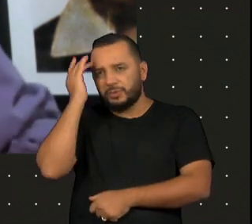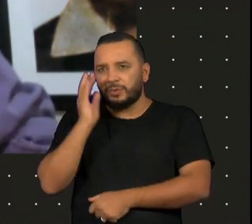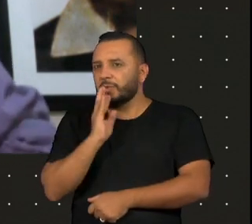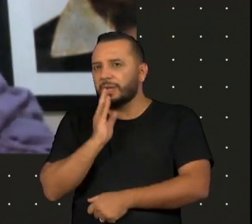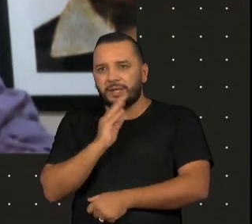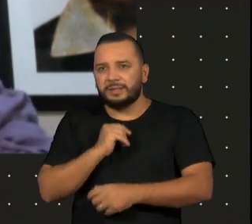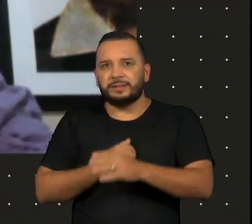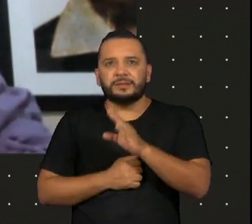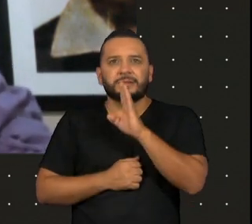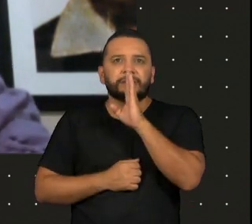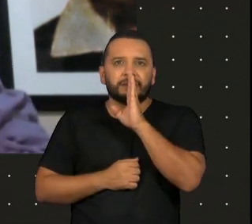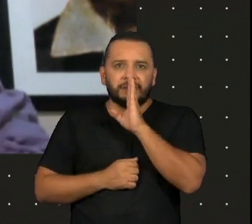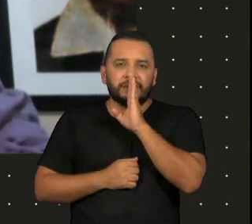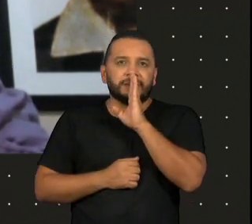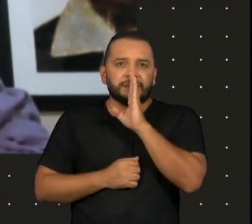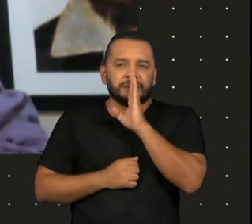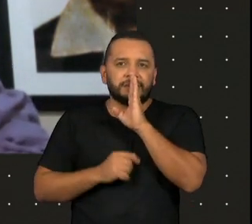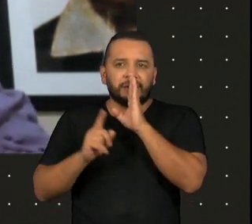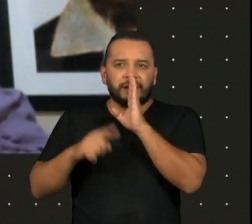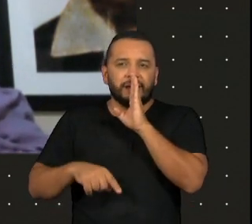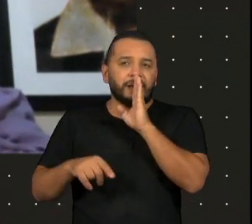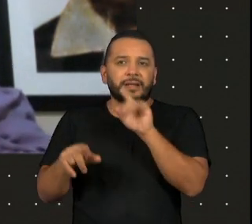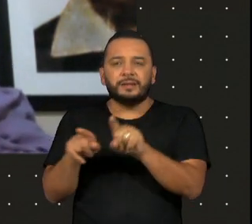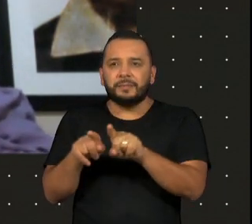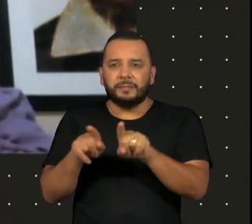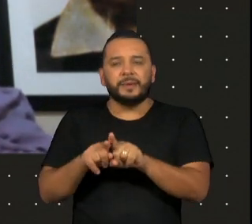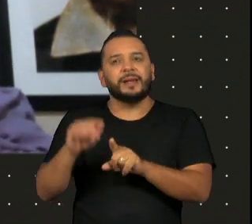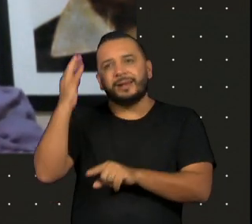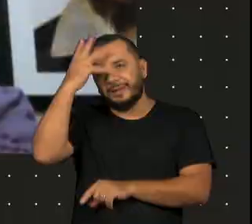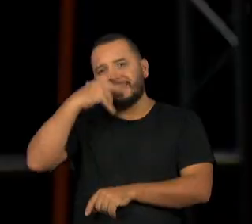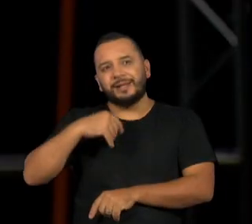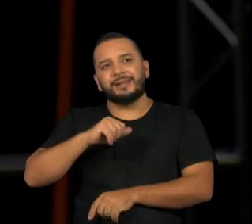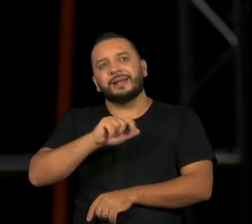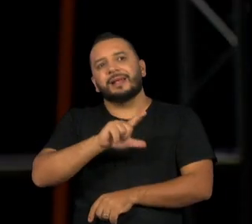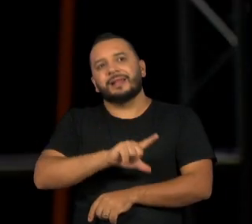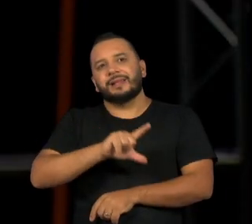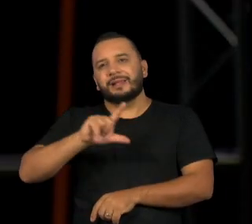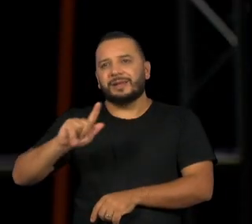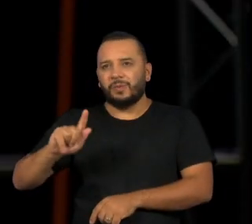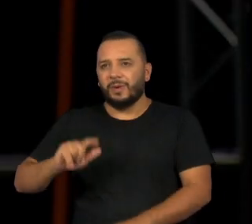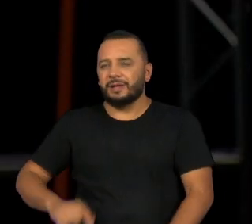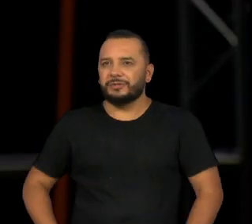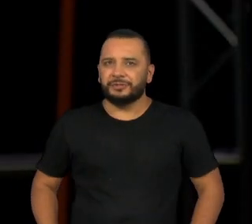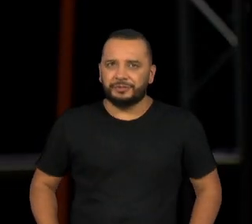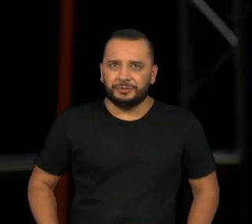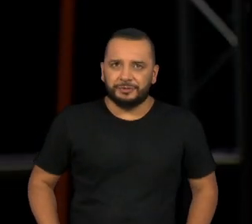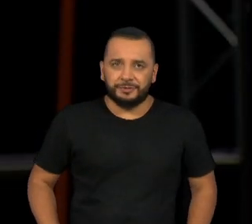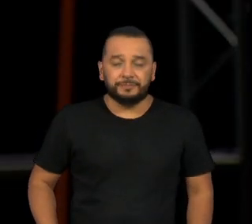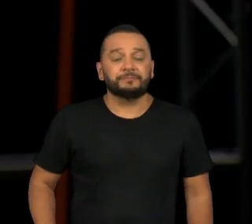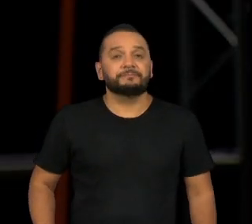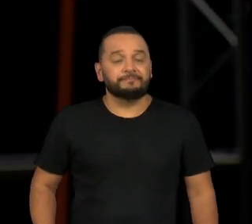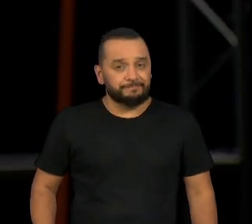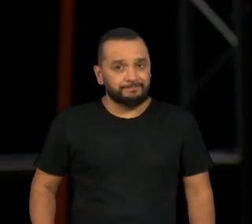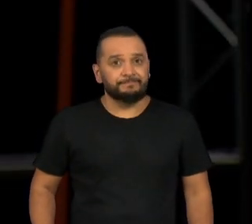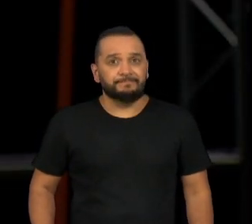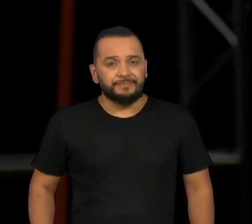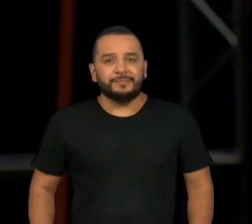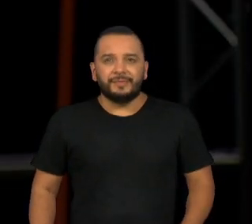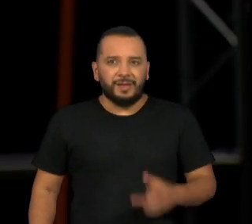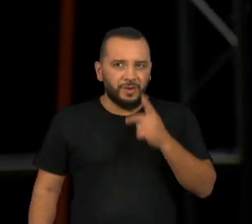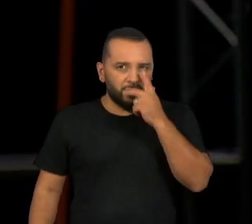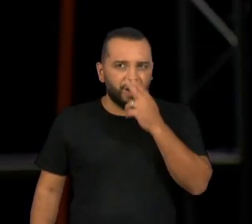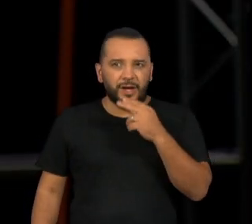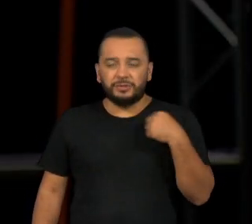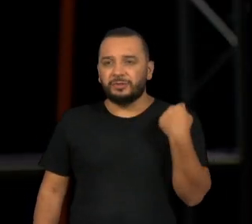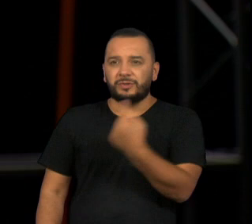buscarei, minha bela linguagem. Eu acho que esse pequeno poema do Breton é um pouco o que a gente tem